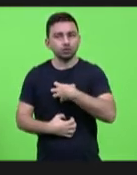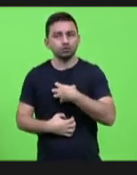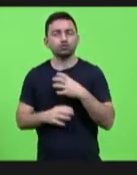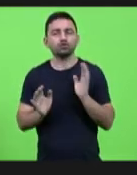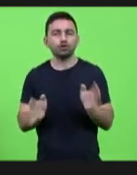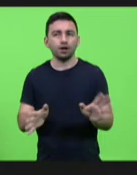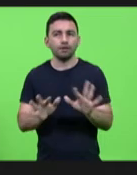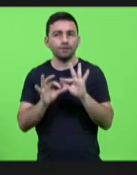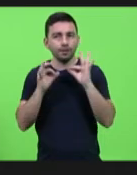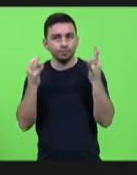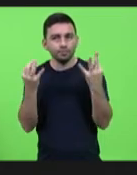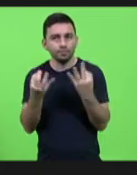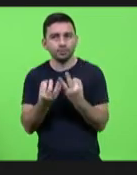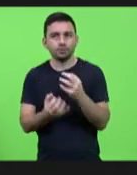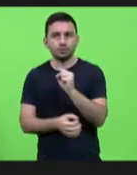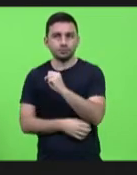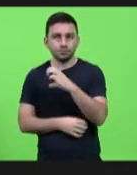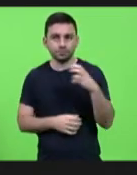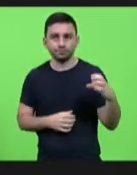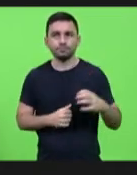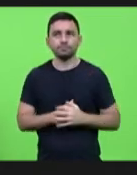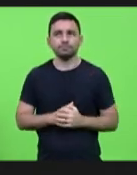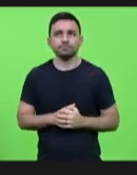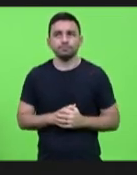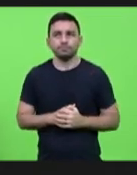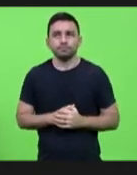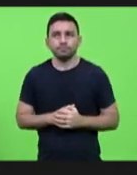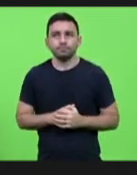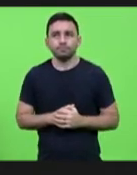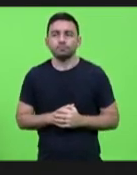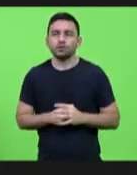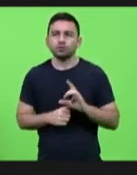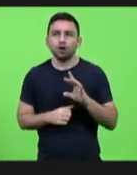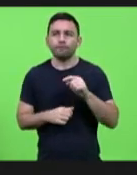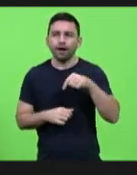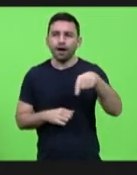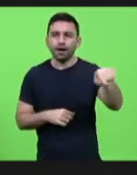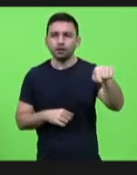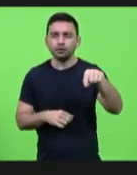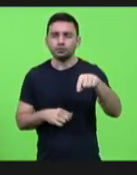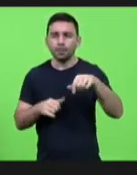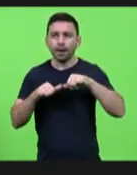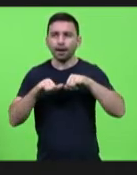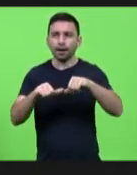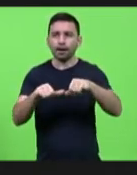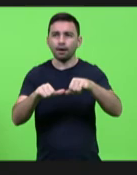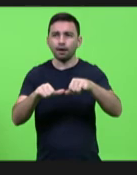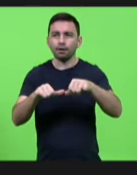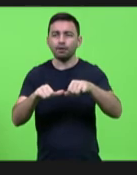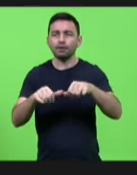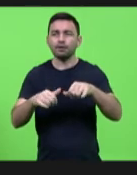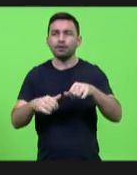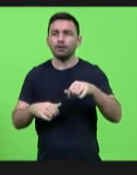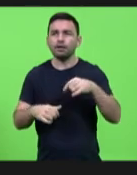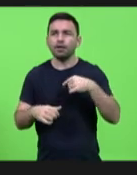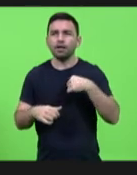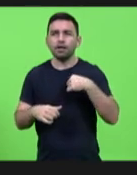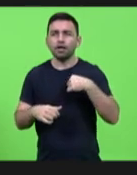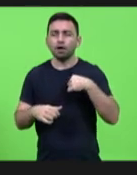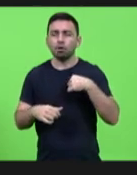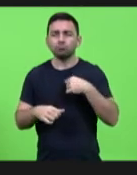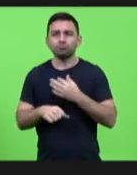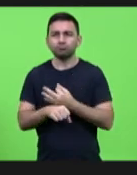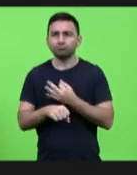famílias catarinenses é só ir no supermercado esses dias eu não aguentei